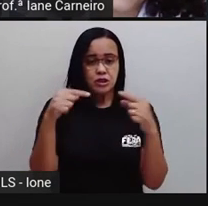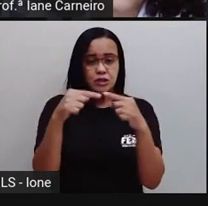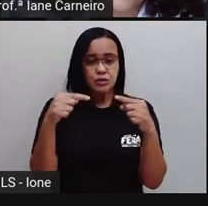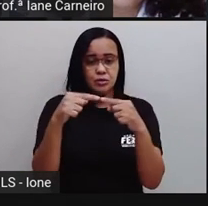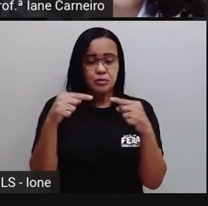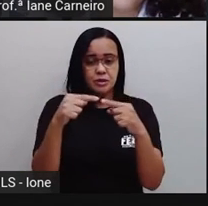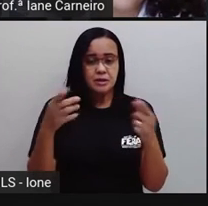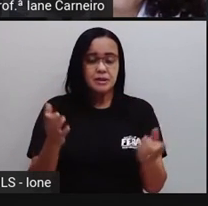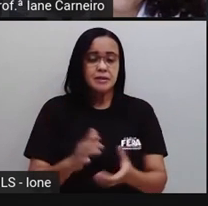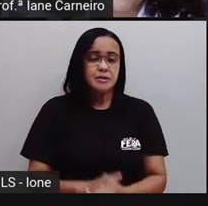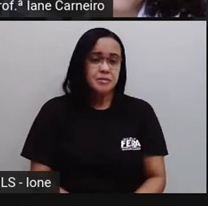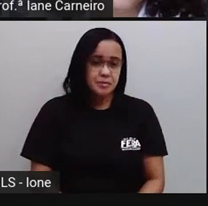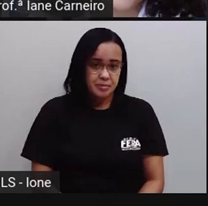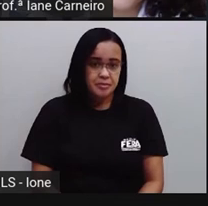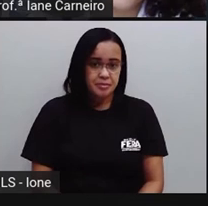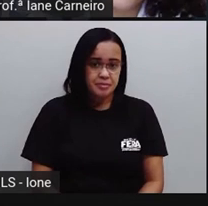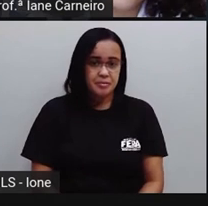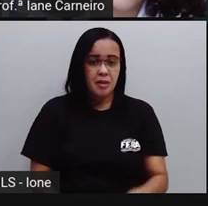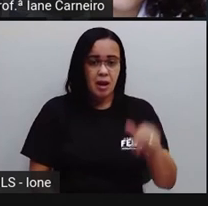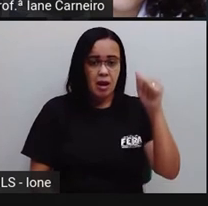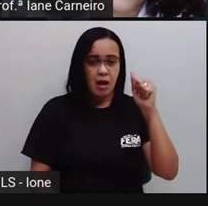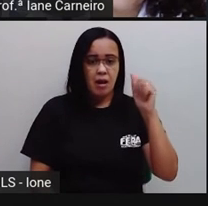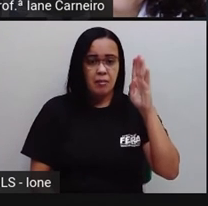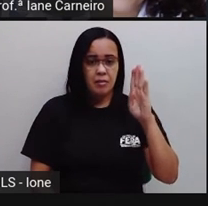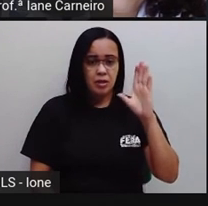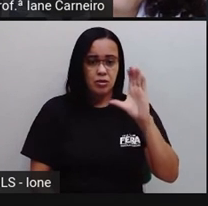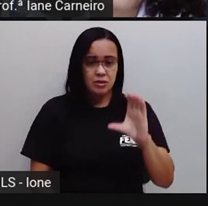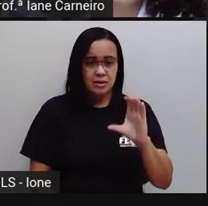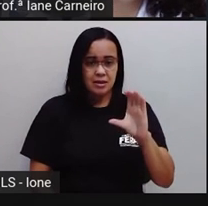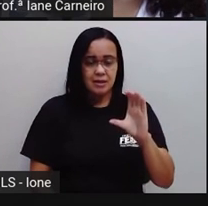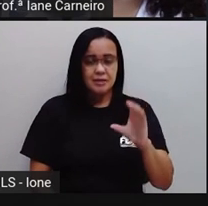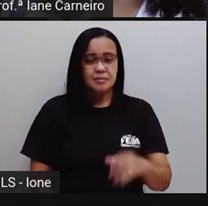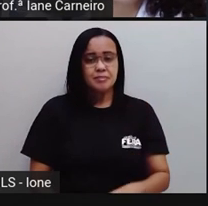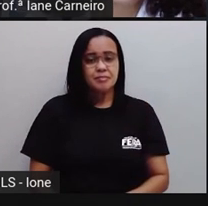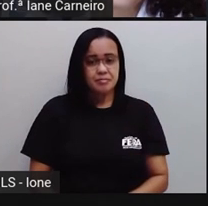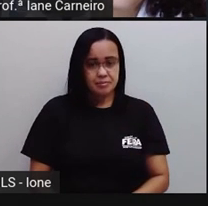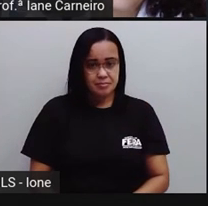camelo, cachorro, papagaio, né? É a palavra?